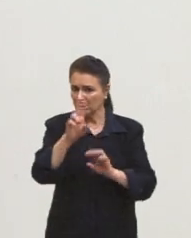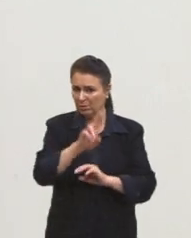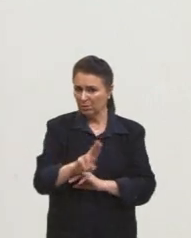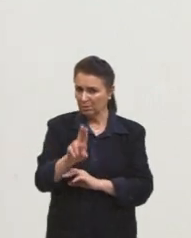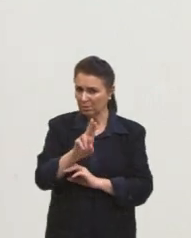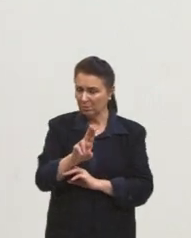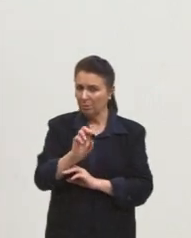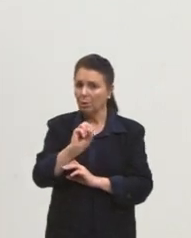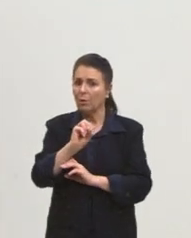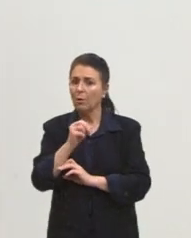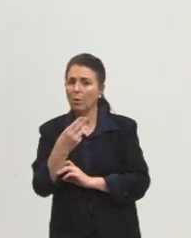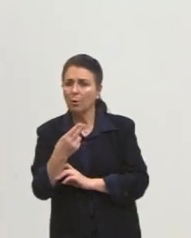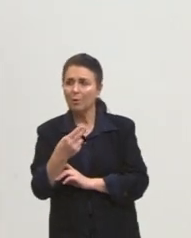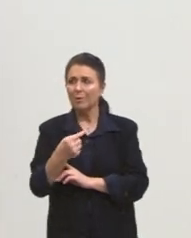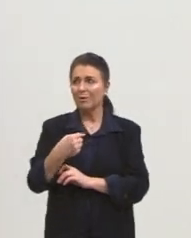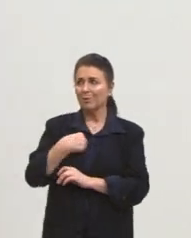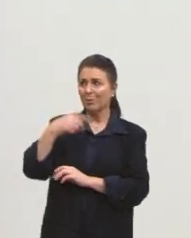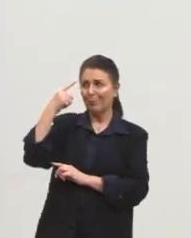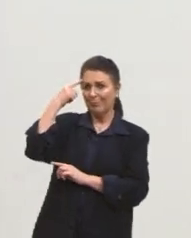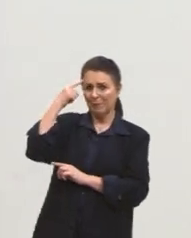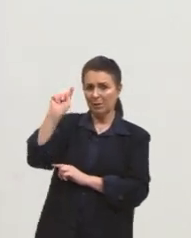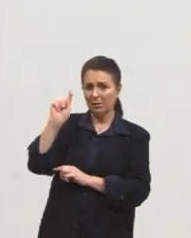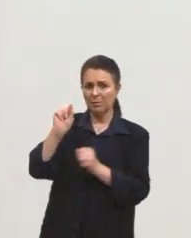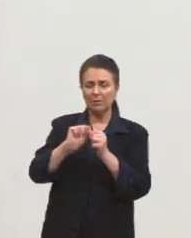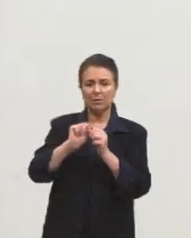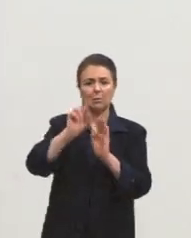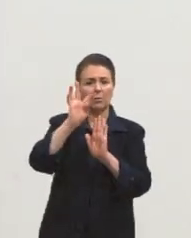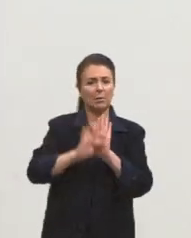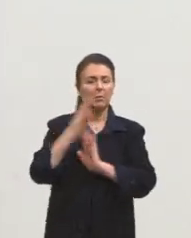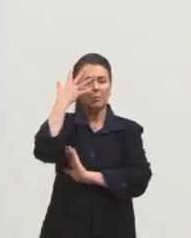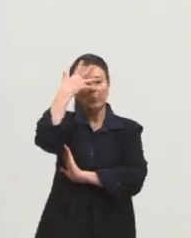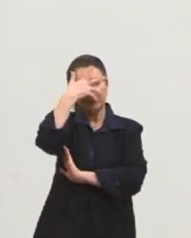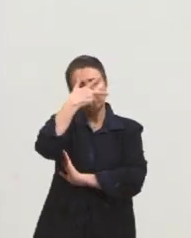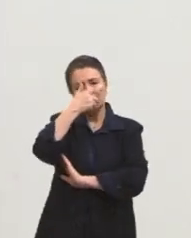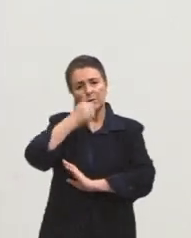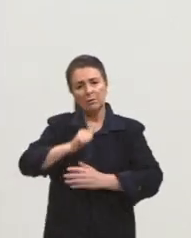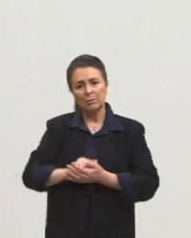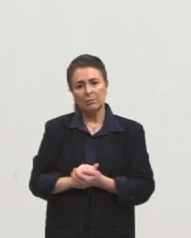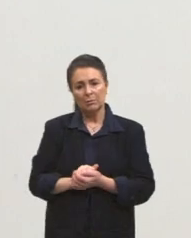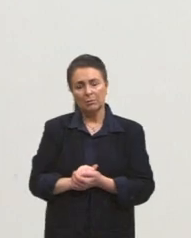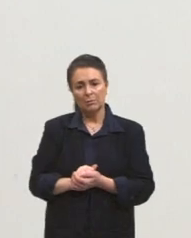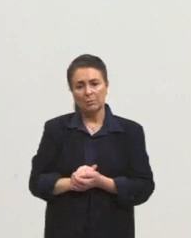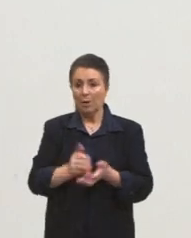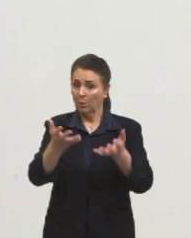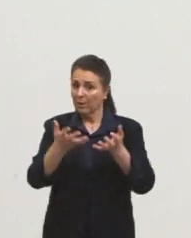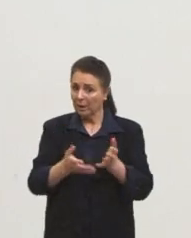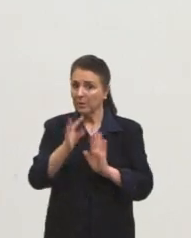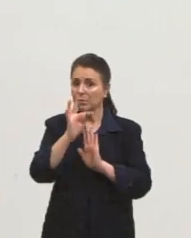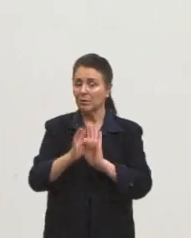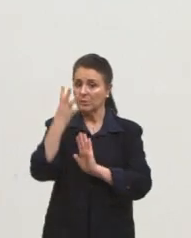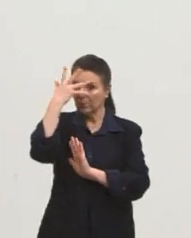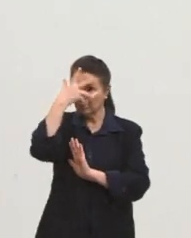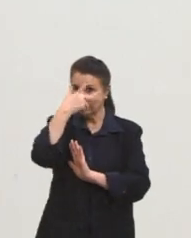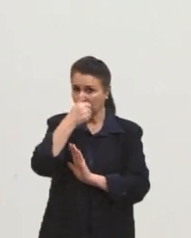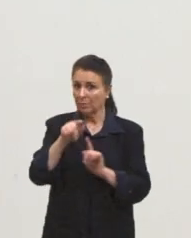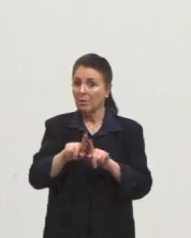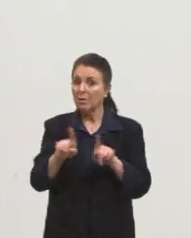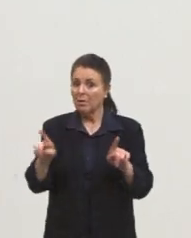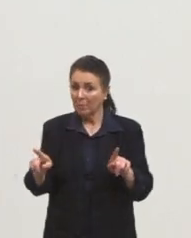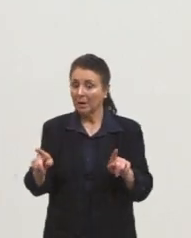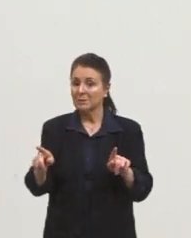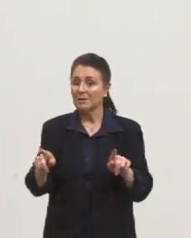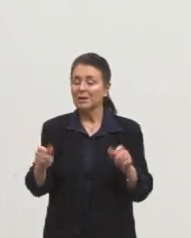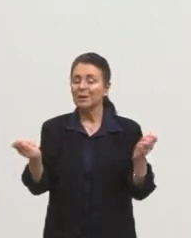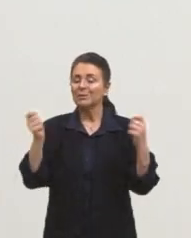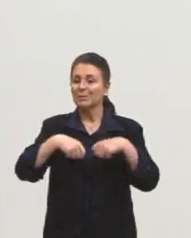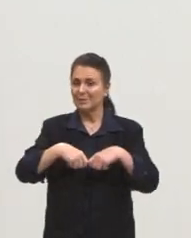Ou eu tô pensando em deixar um texto bonito. Eu até posso querer deixar um texto bonito, mas aí eu vou pecar nas competências